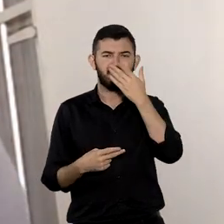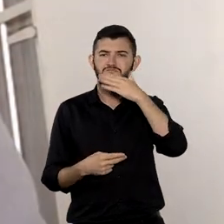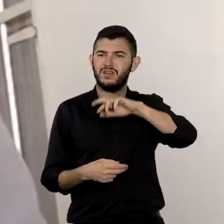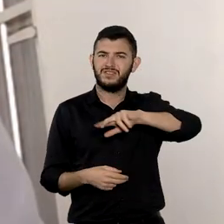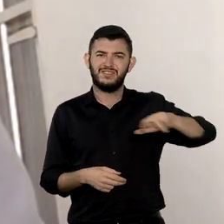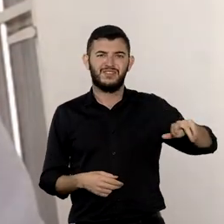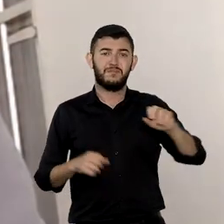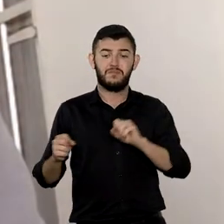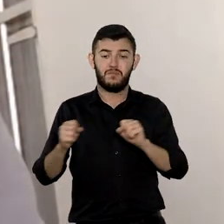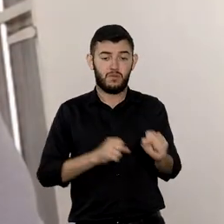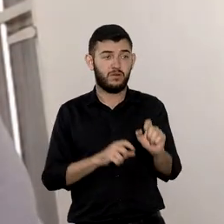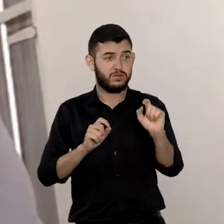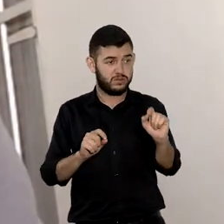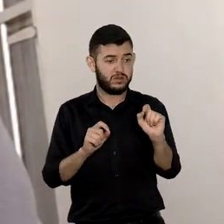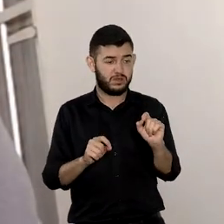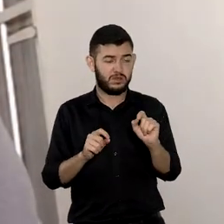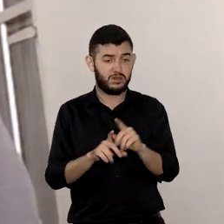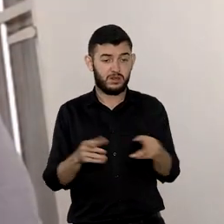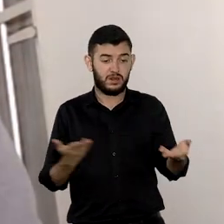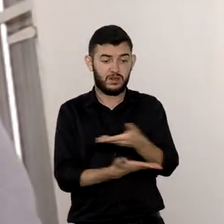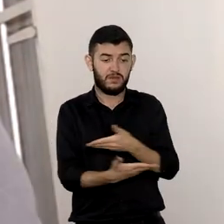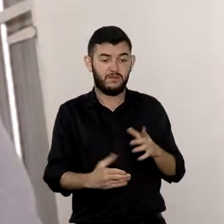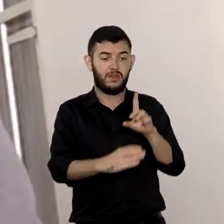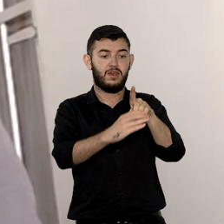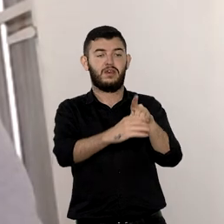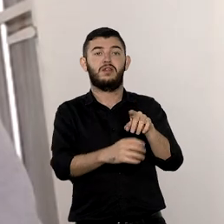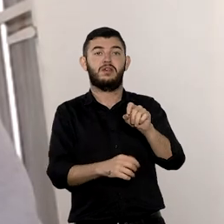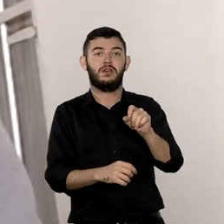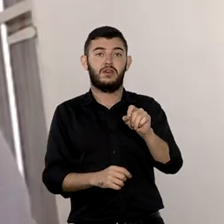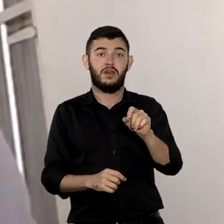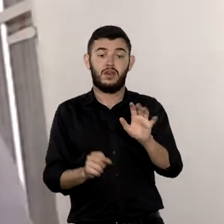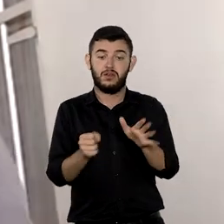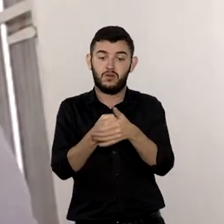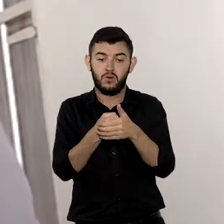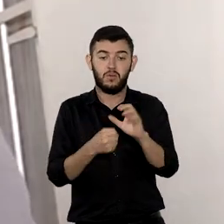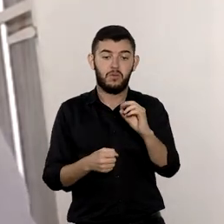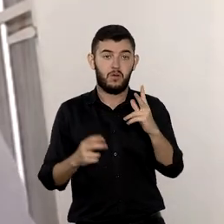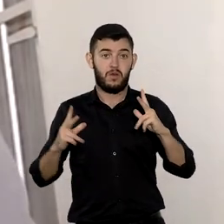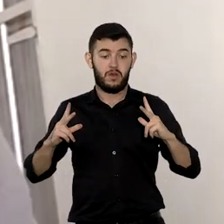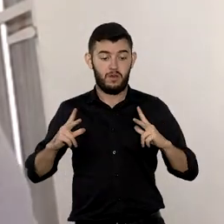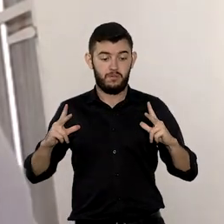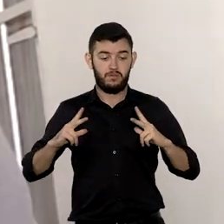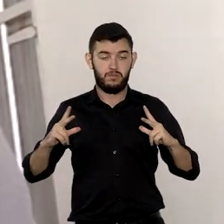Você pode transferir esses montantes de forma anônima, privada.